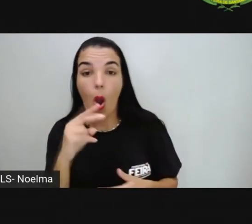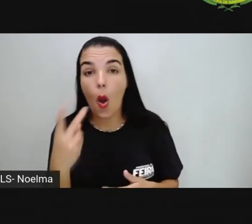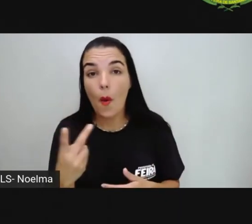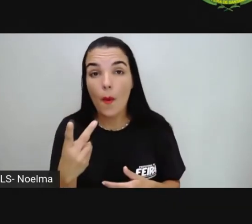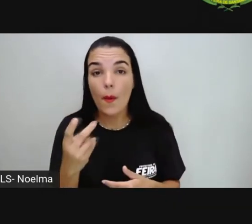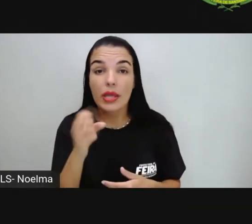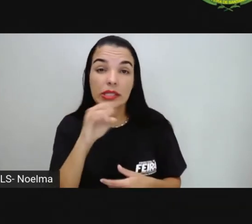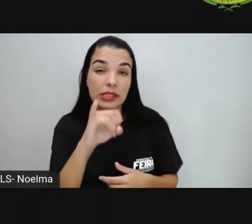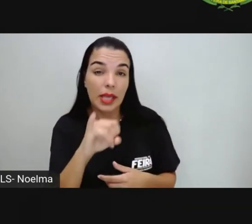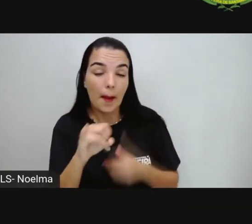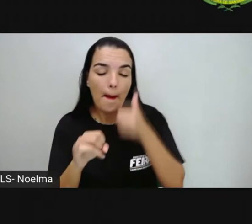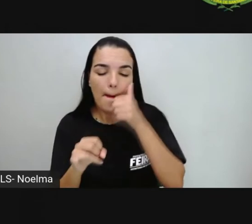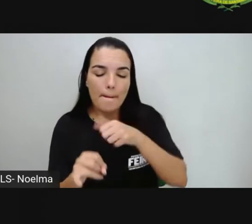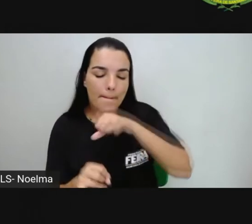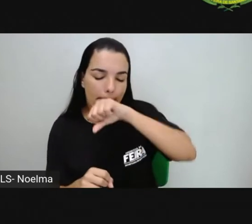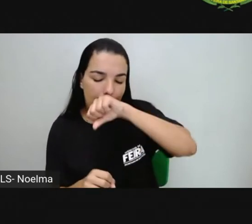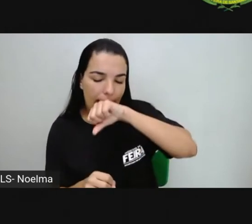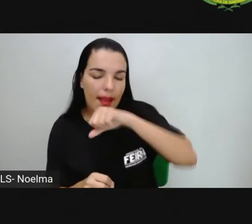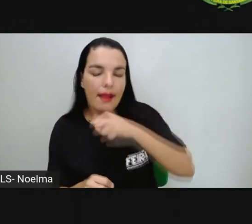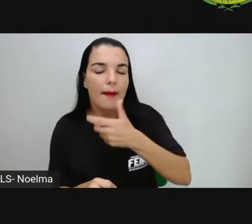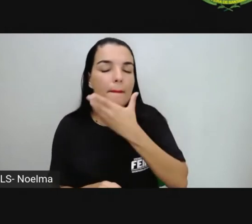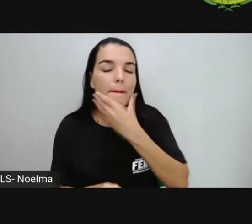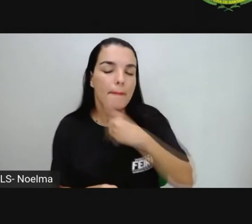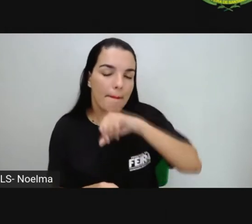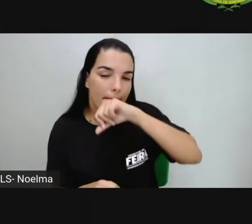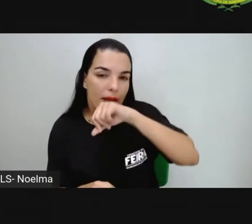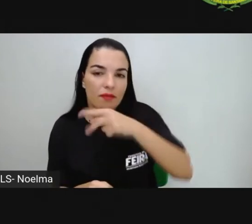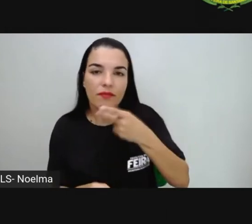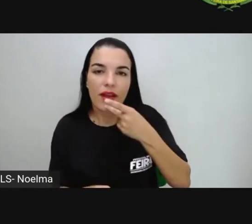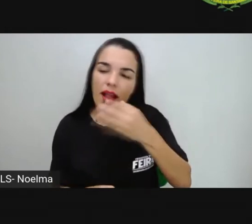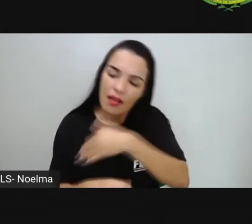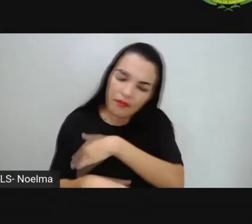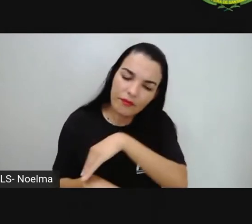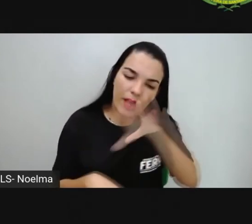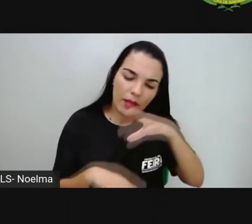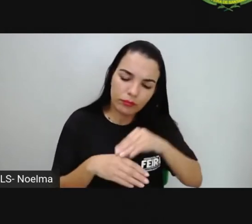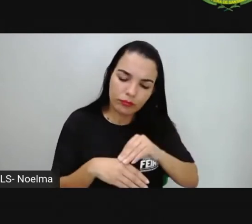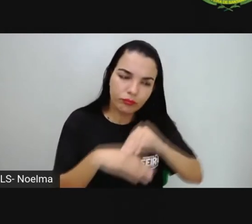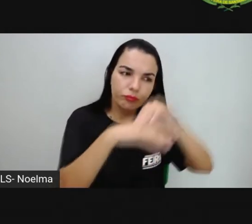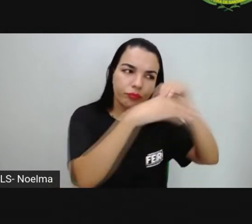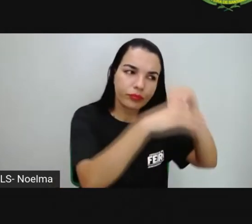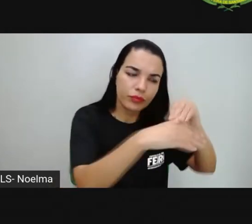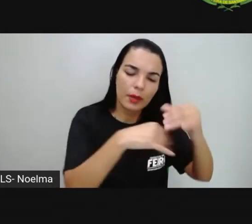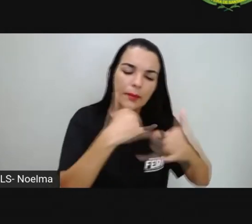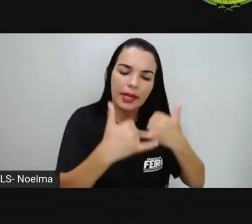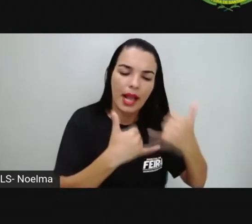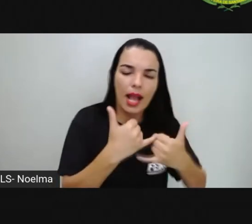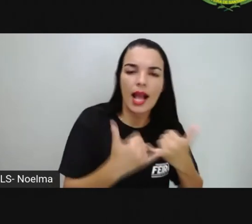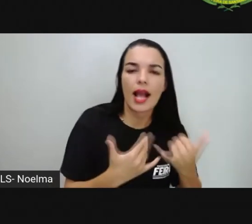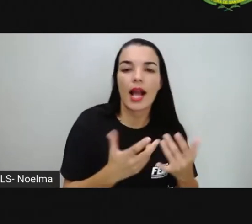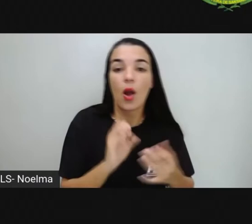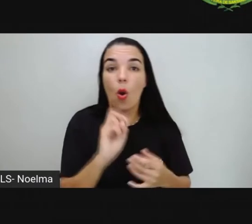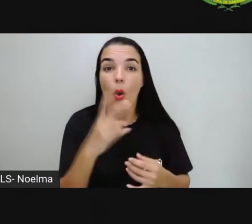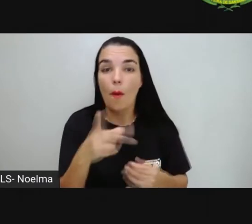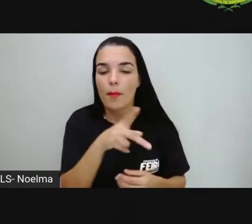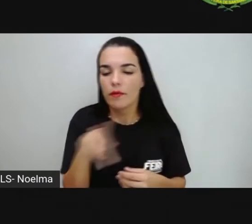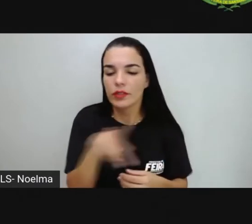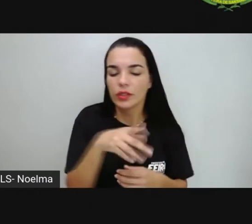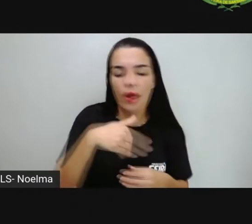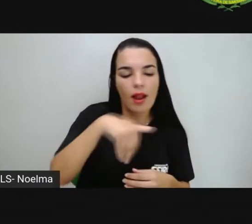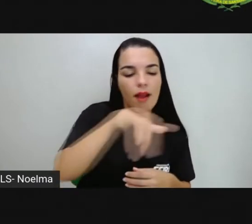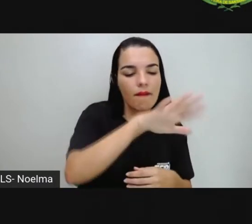que vai levar vocês a algum lugar e não levam. Quando o professor promete que vai ao parquinho e não leva ao parquinho.